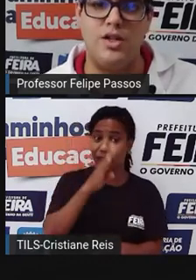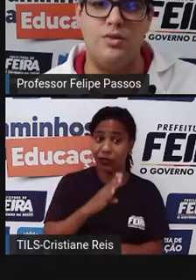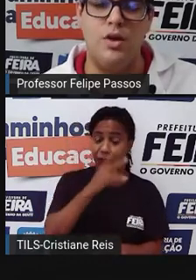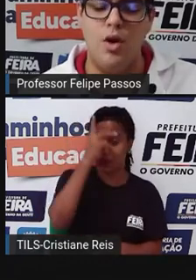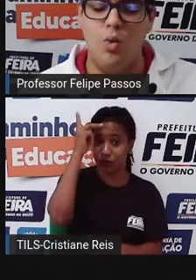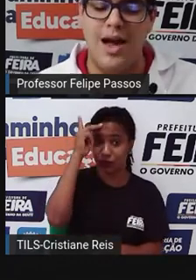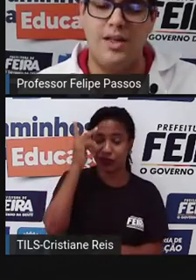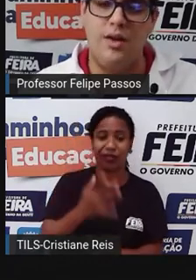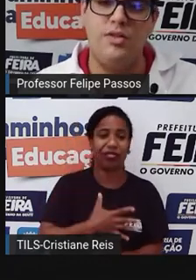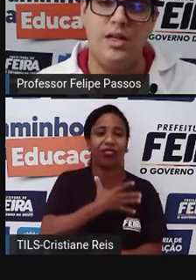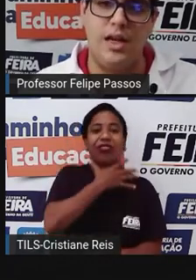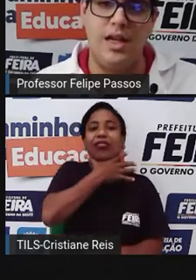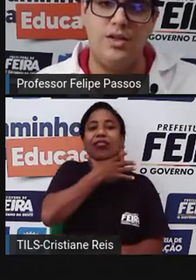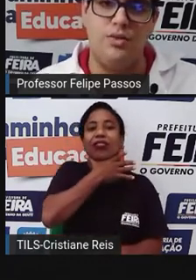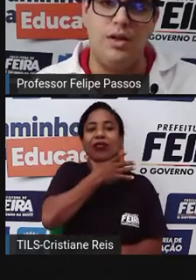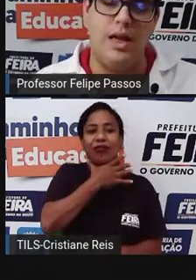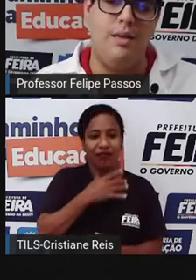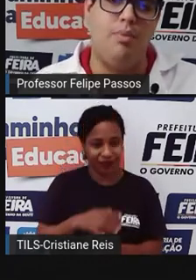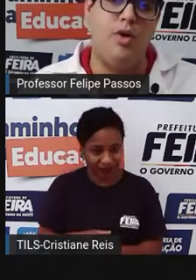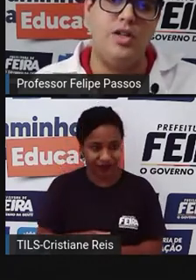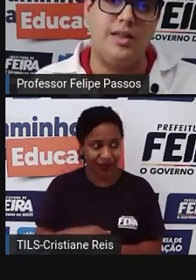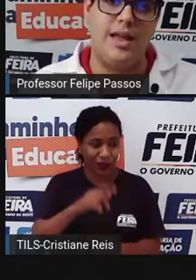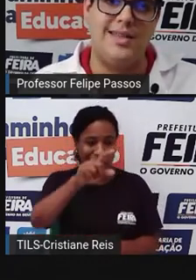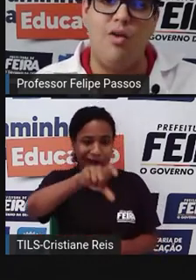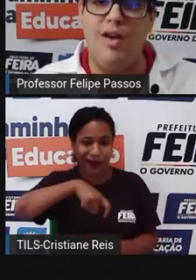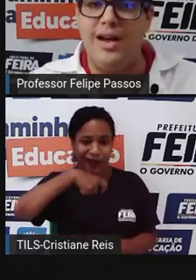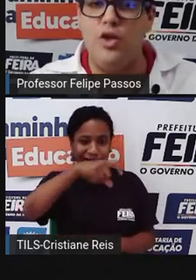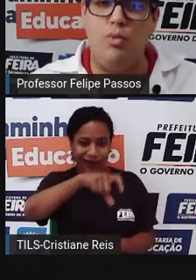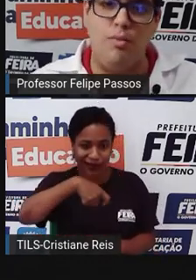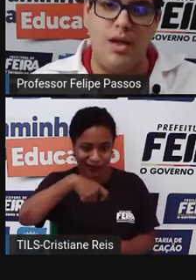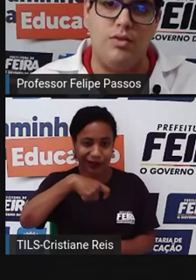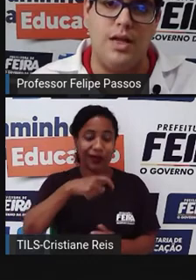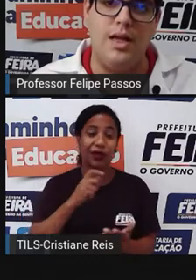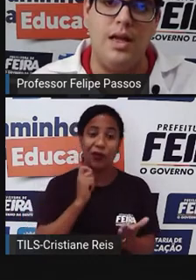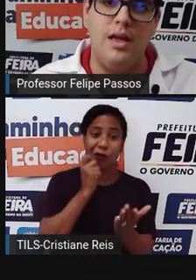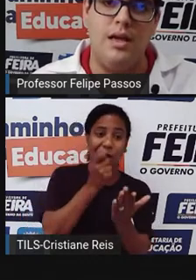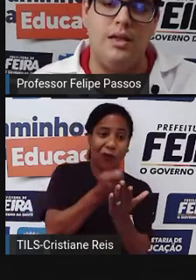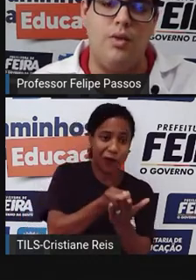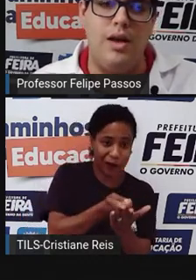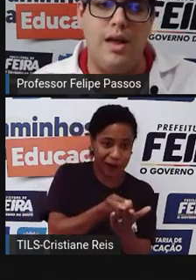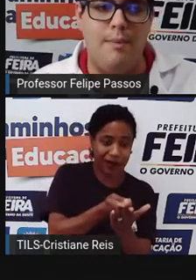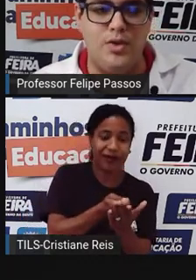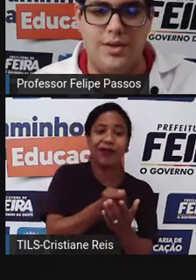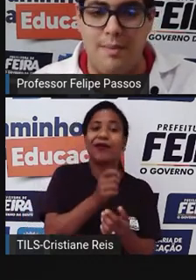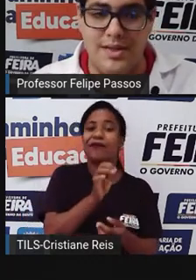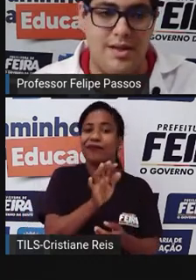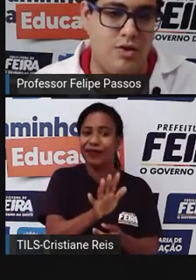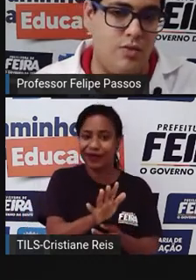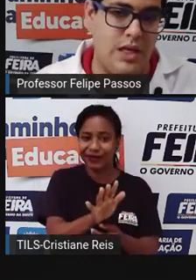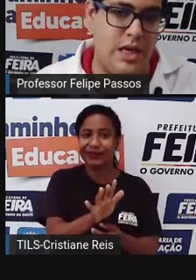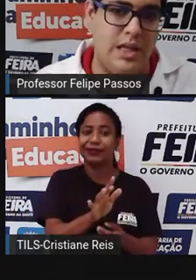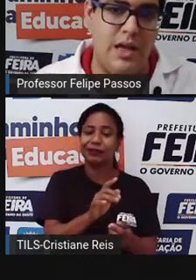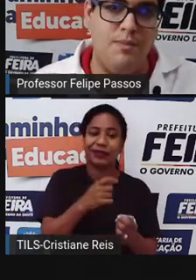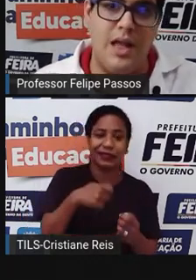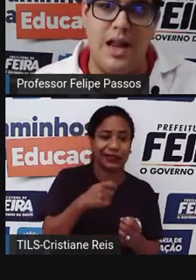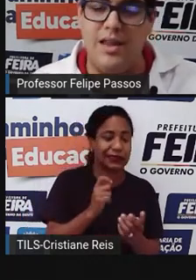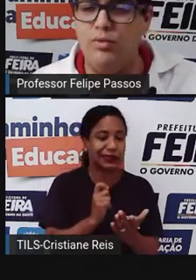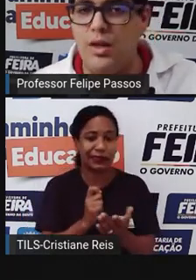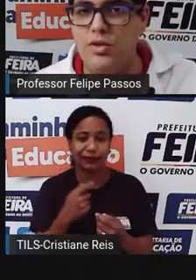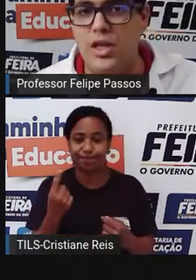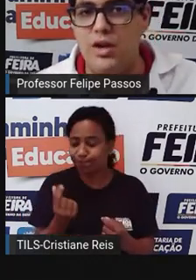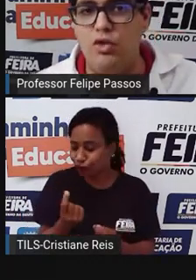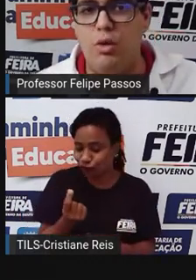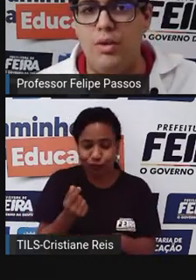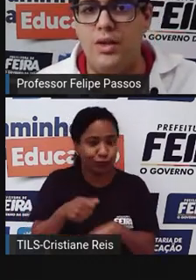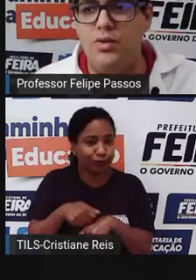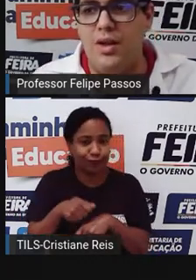por crédito. O cartão de crédito, ele pode até salvar ali no momento, né? Então, a pessoa está precisando de um item, ela não